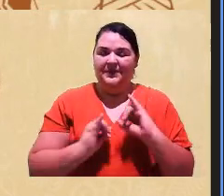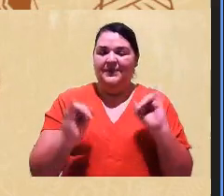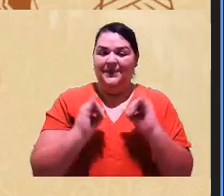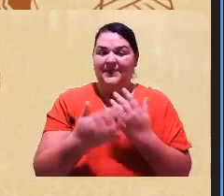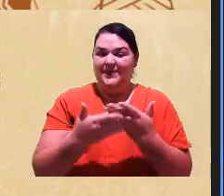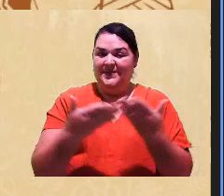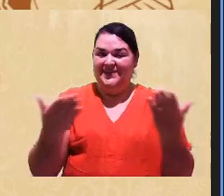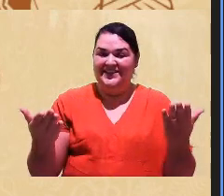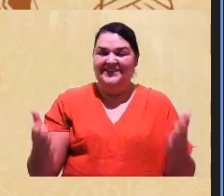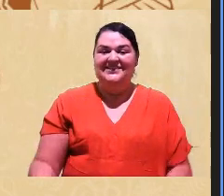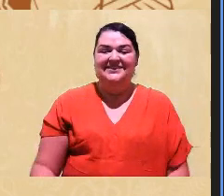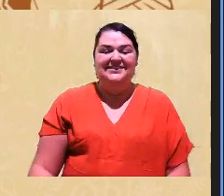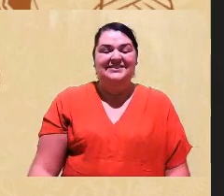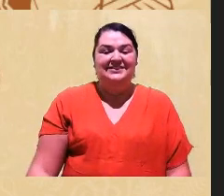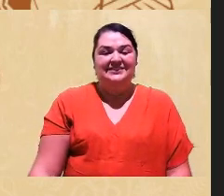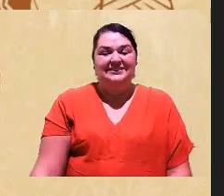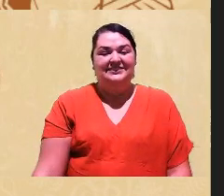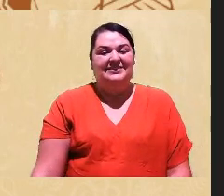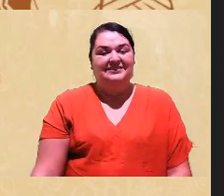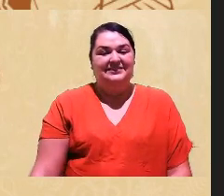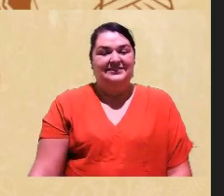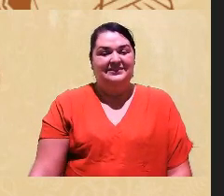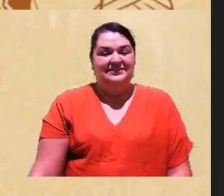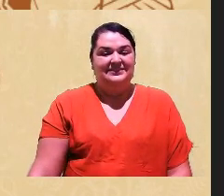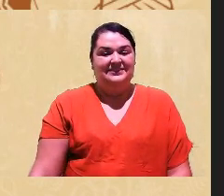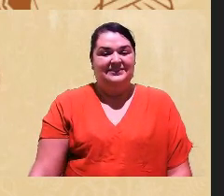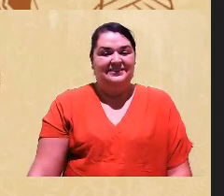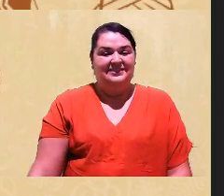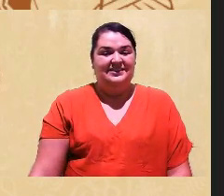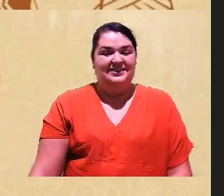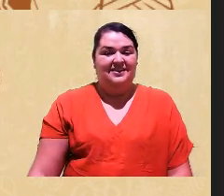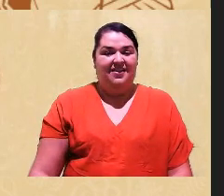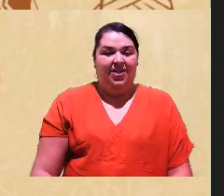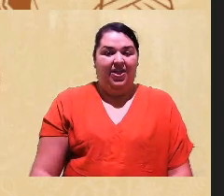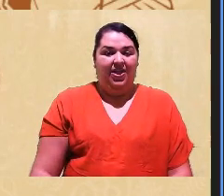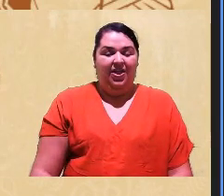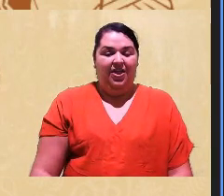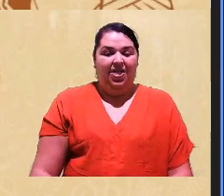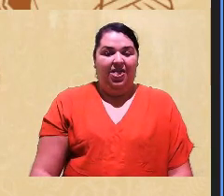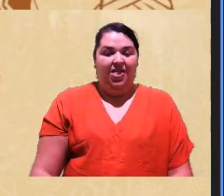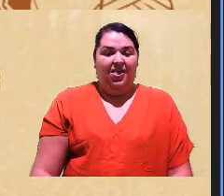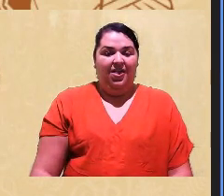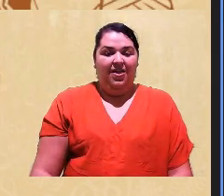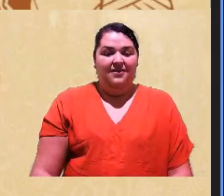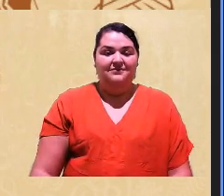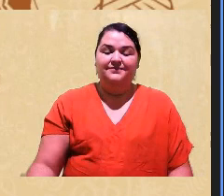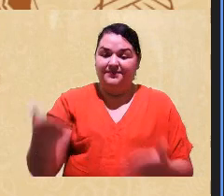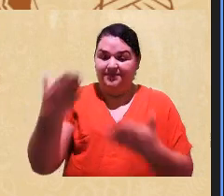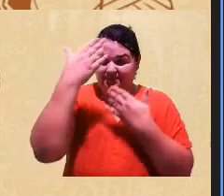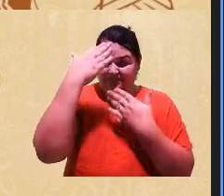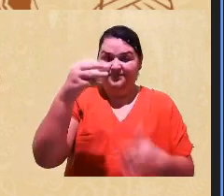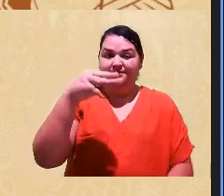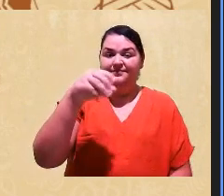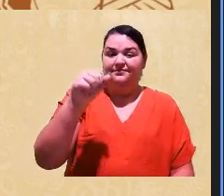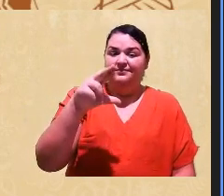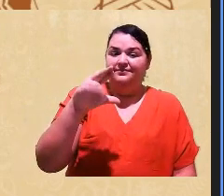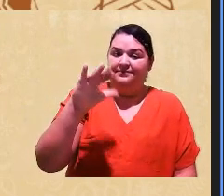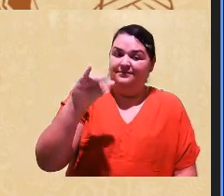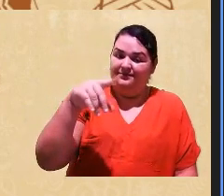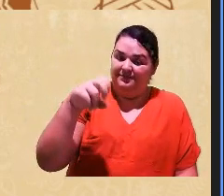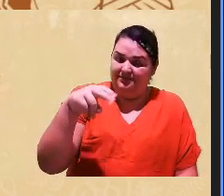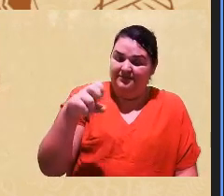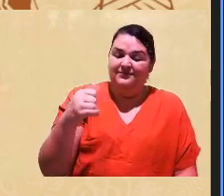mesmo. Muito obrigada, Não falei de colorismo, estou guardando para o debate. Muito obrigada, Marcilane, desculpa pela